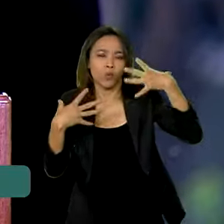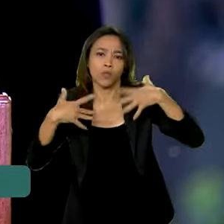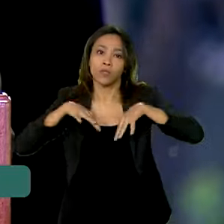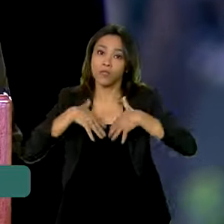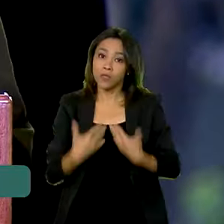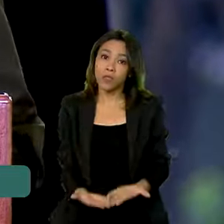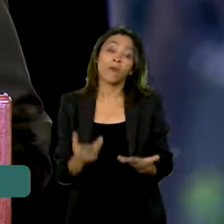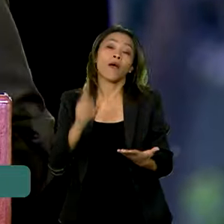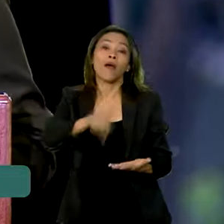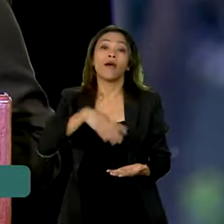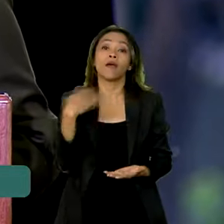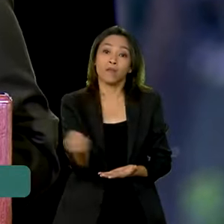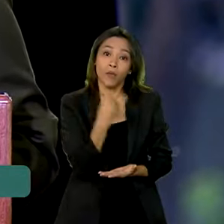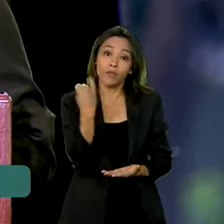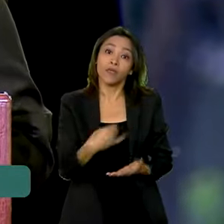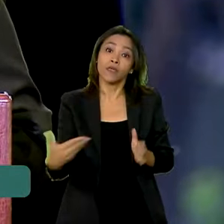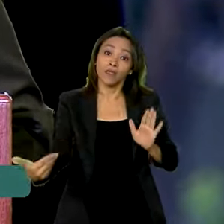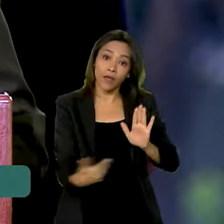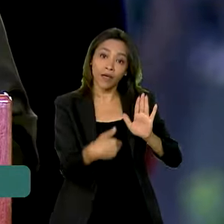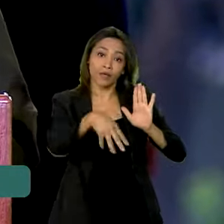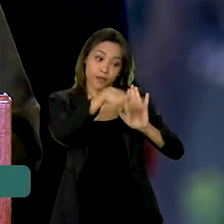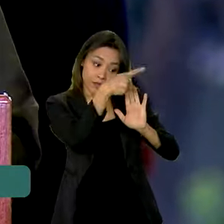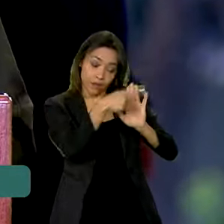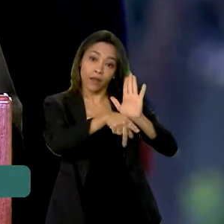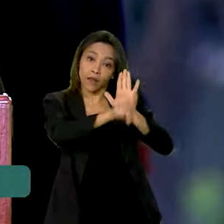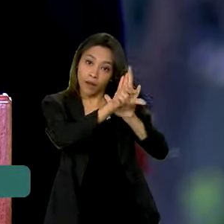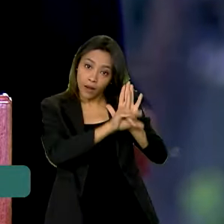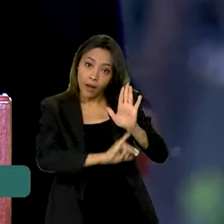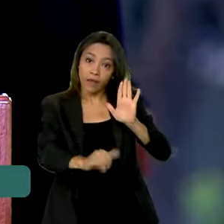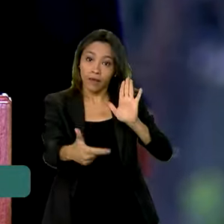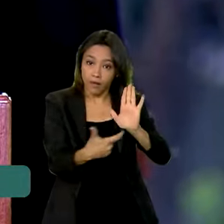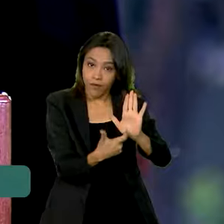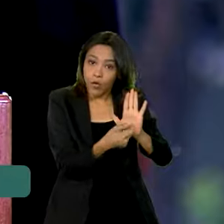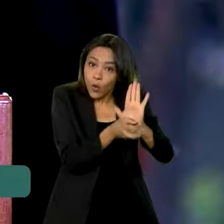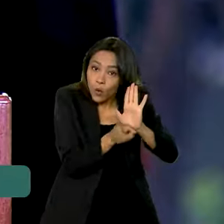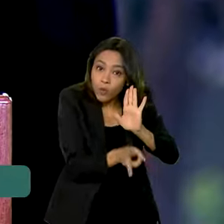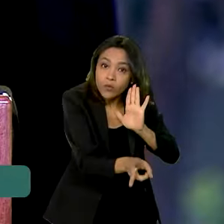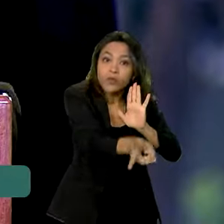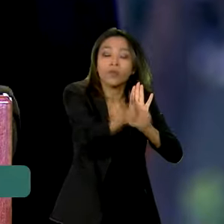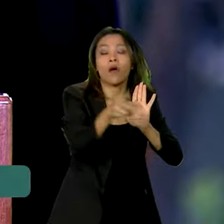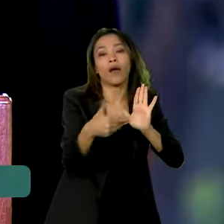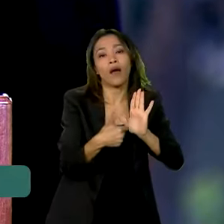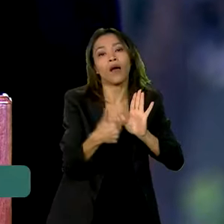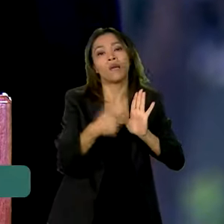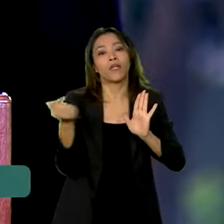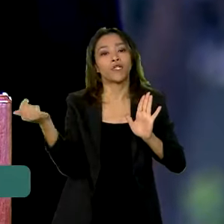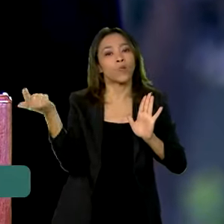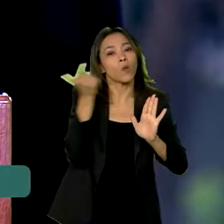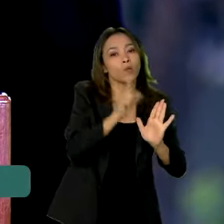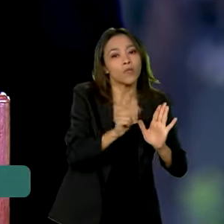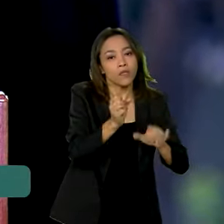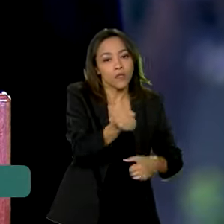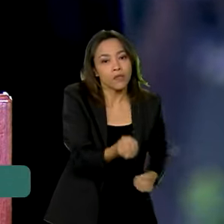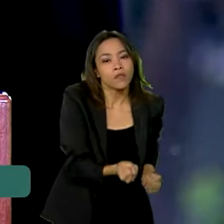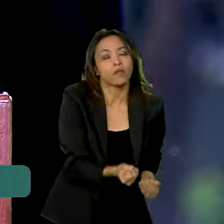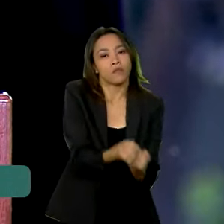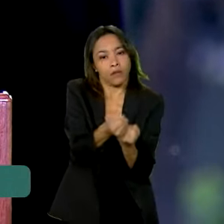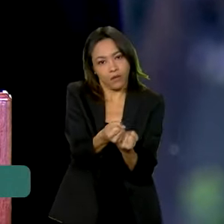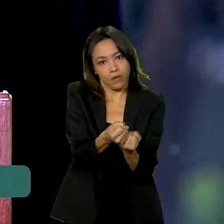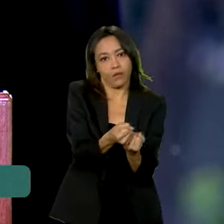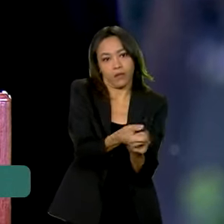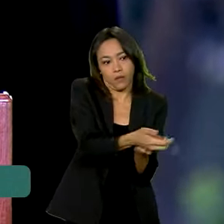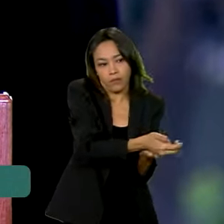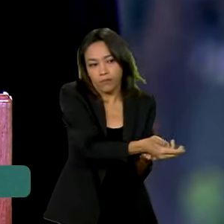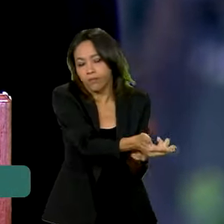é muito importante essa lei do PERS prosseguir, para que a gente consiga resgatar e fortalecer de maneira